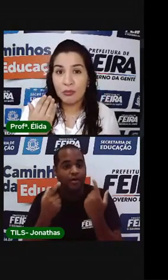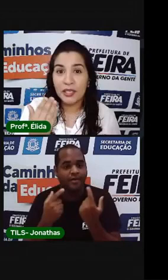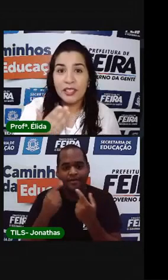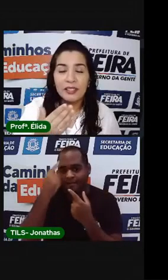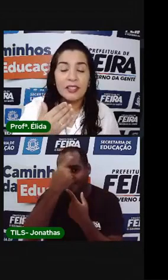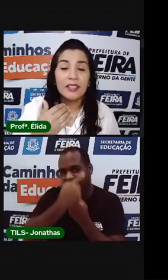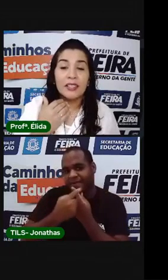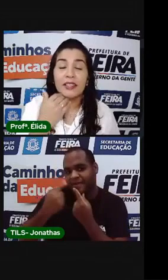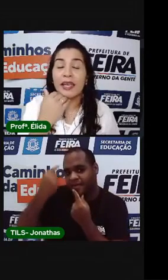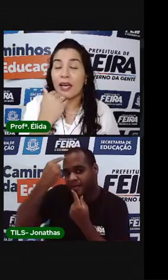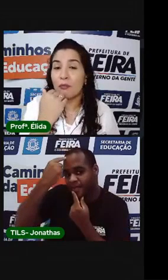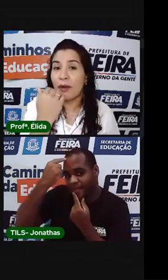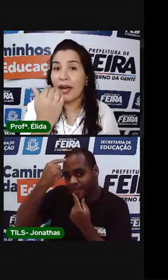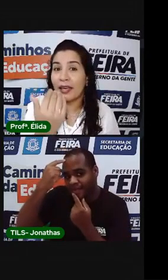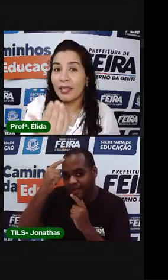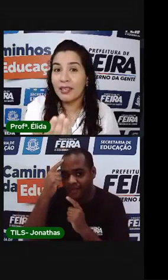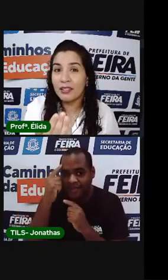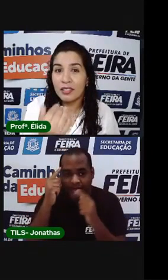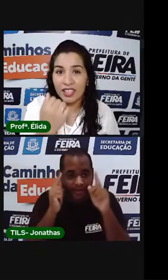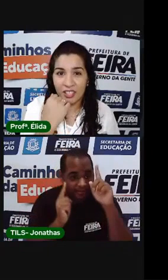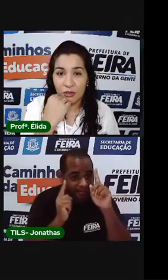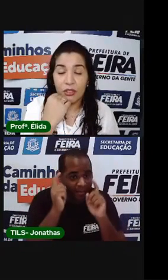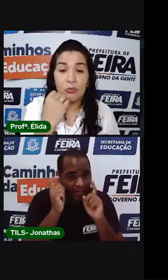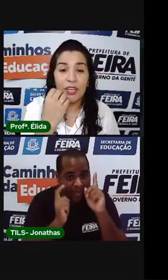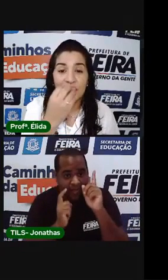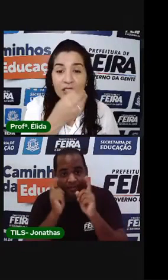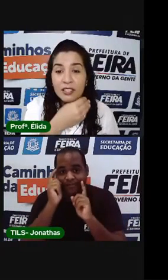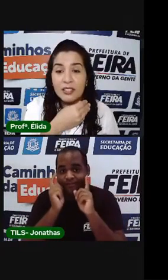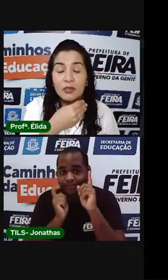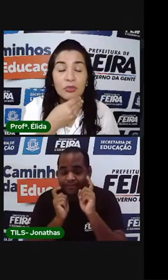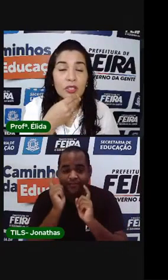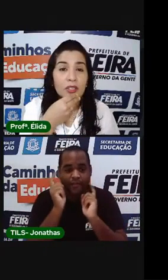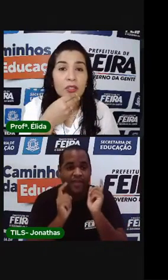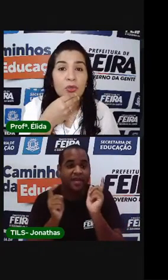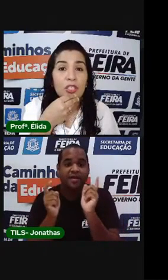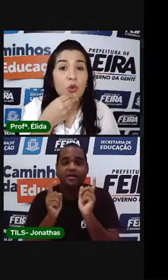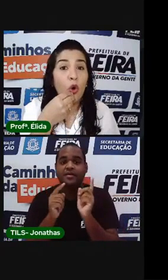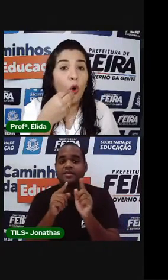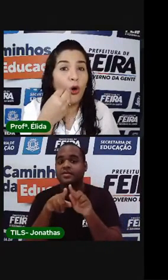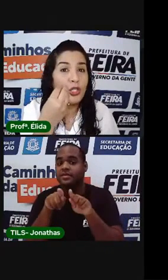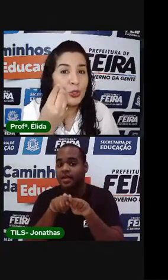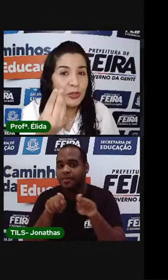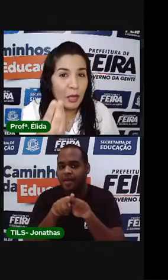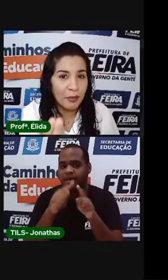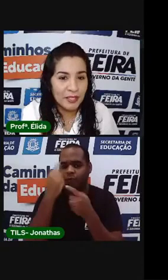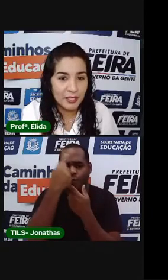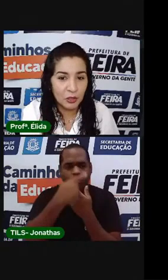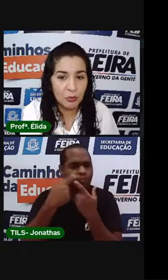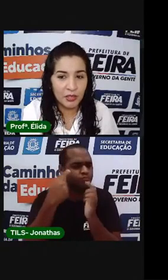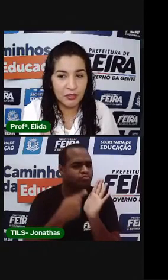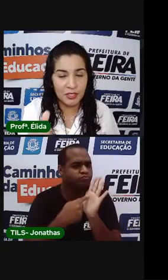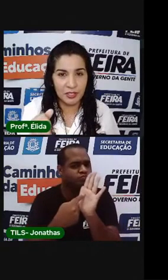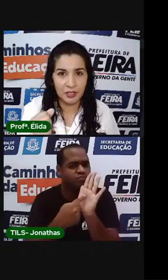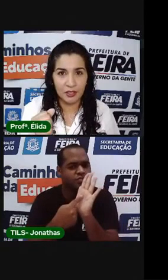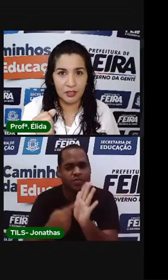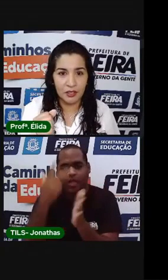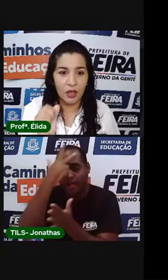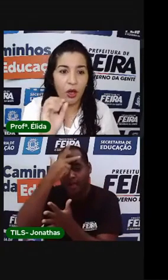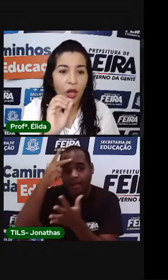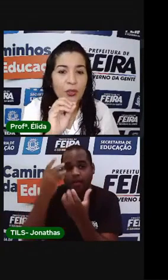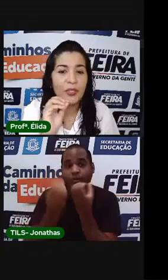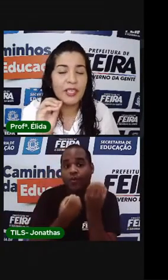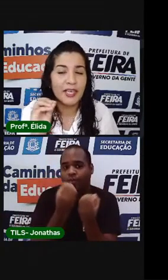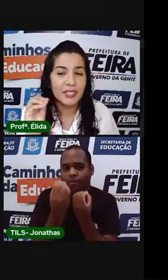fisionomia, na aparência. Presta atenção no que o rosto está passando para você.